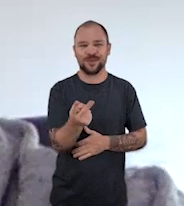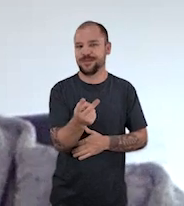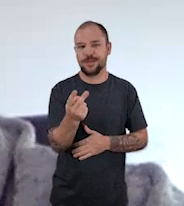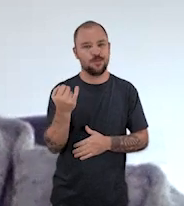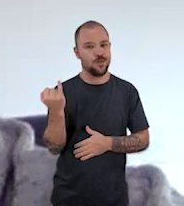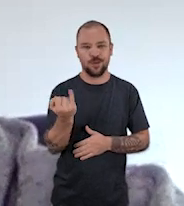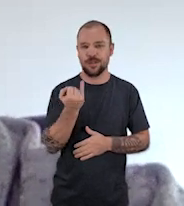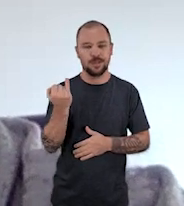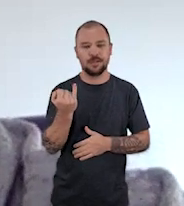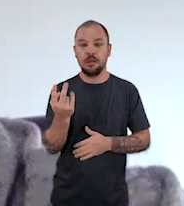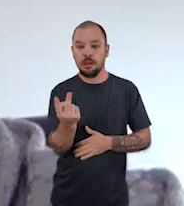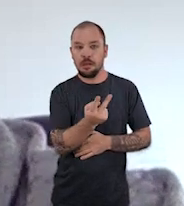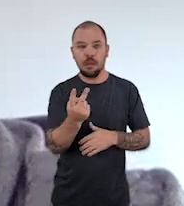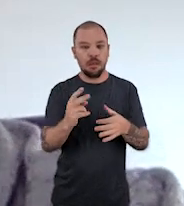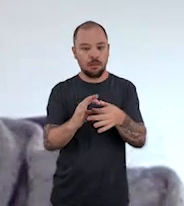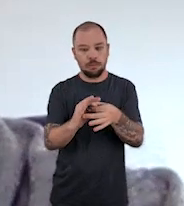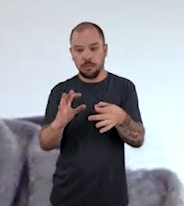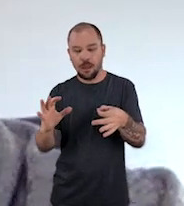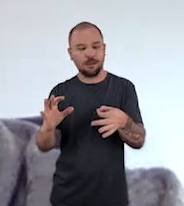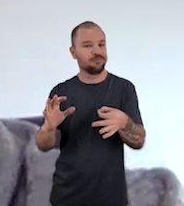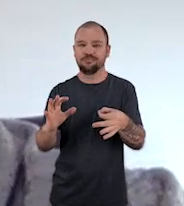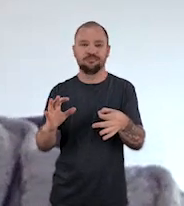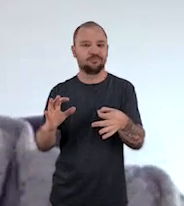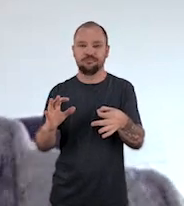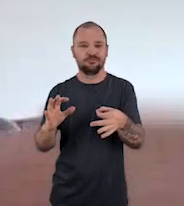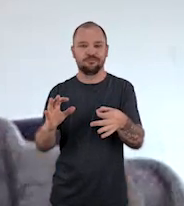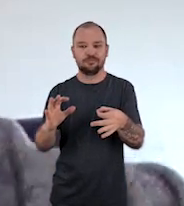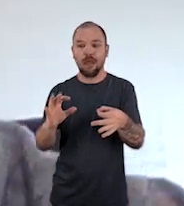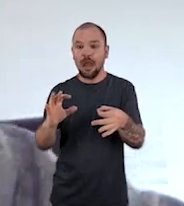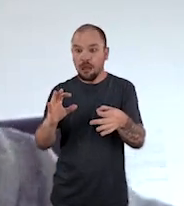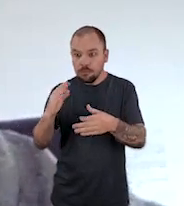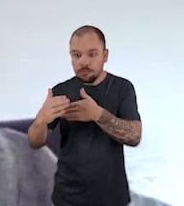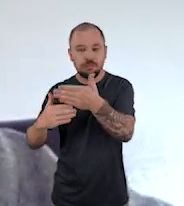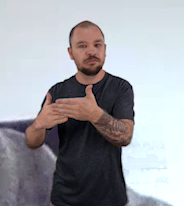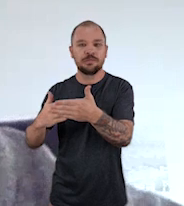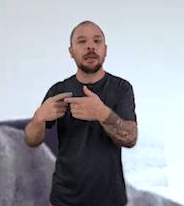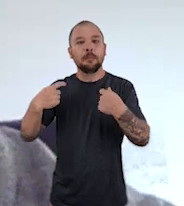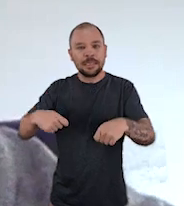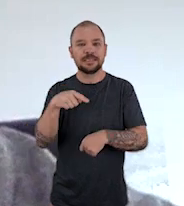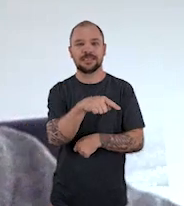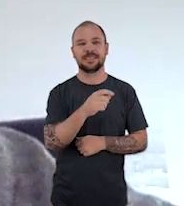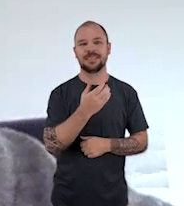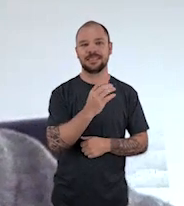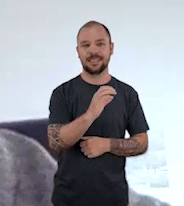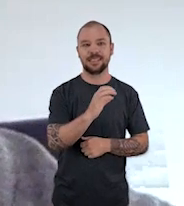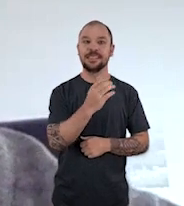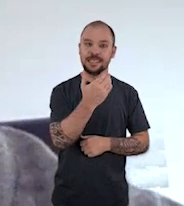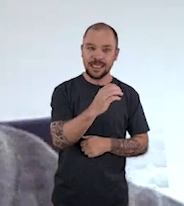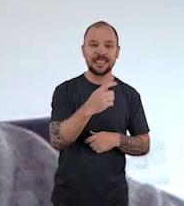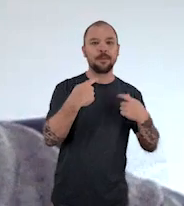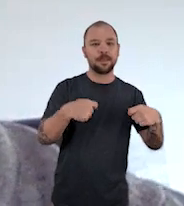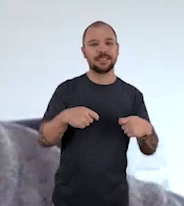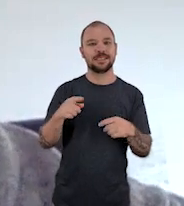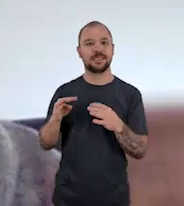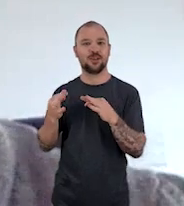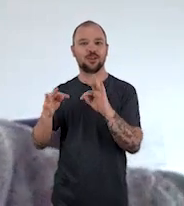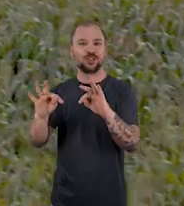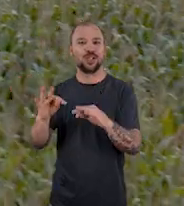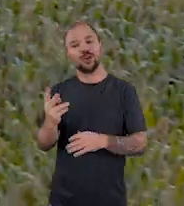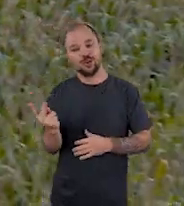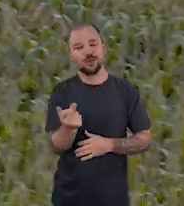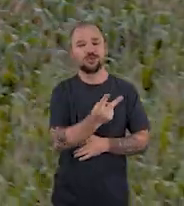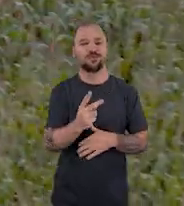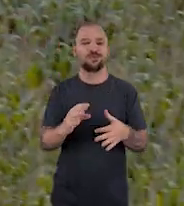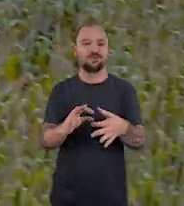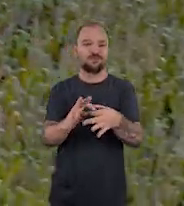importante, quer dizer, um não vive sem o outro, né? Quer dizer, eu não tenho tecnologia se não houver ciência de qualidade e